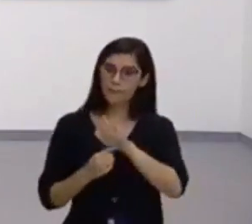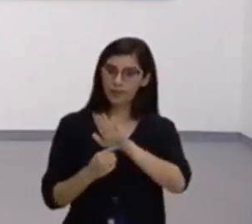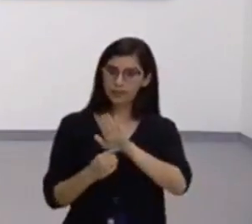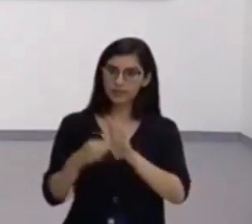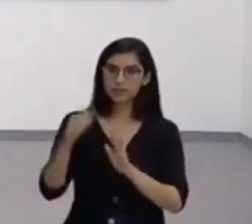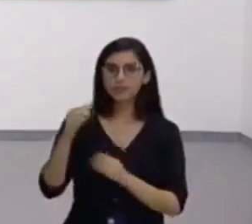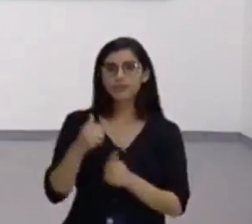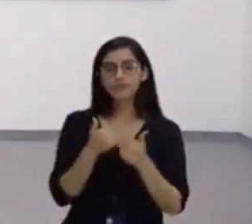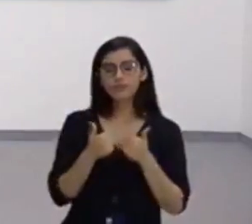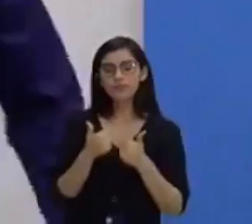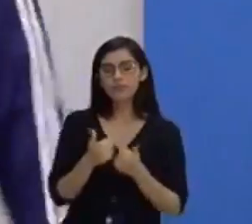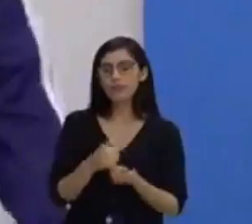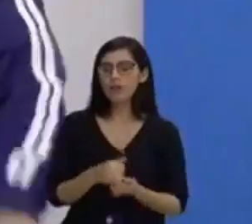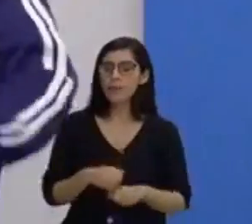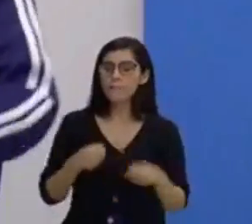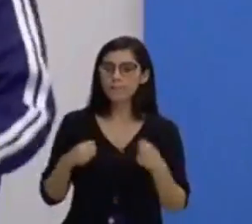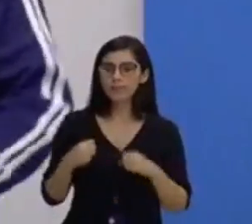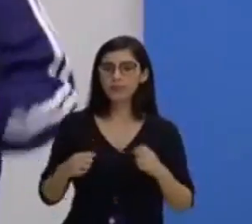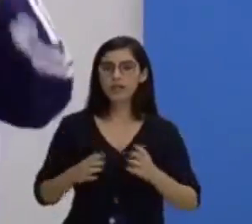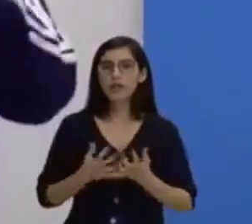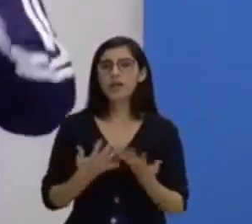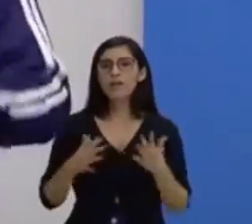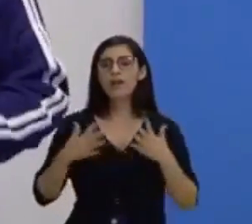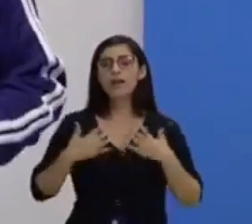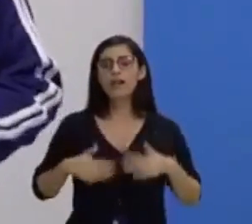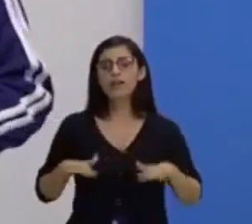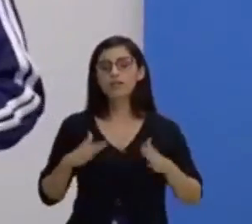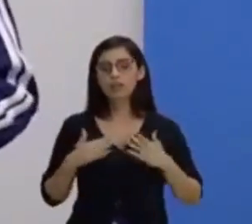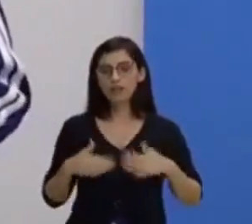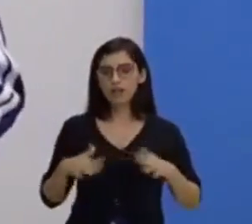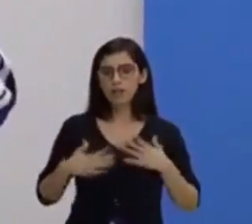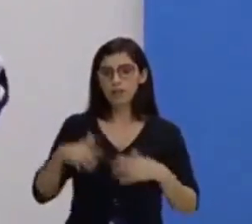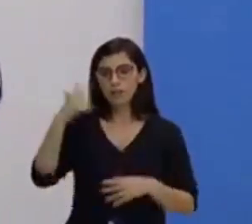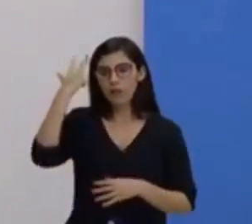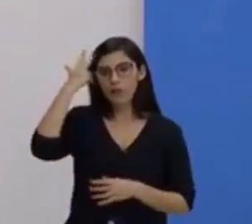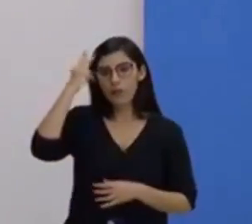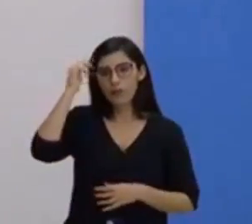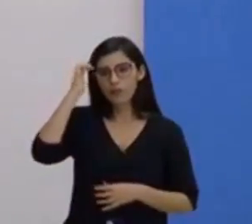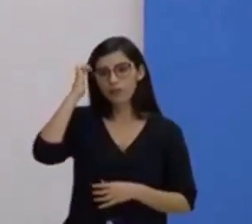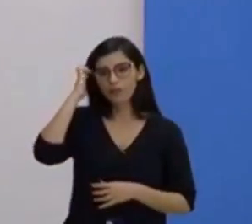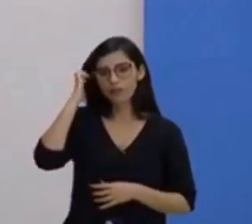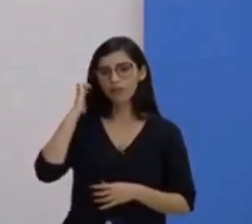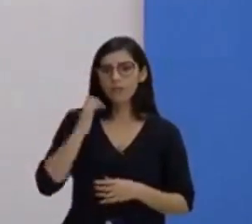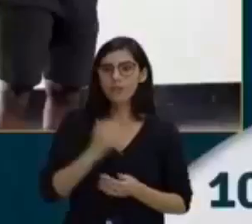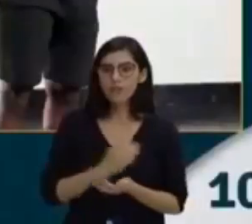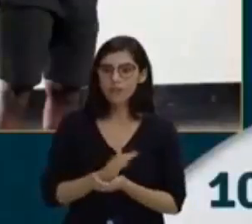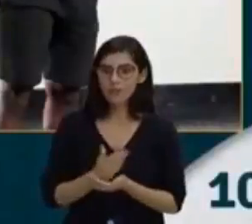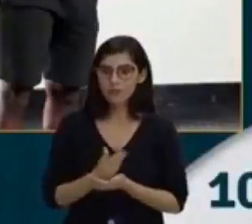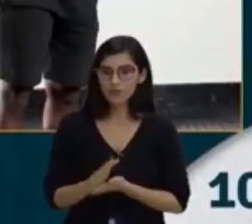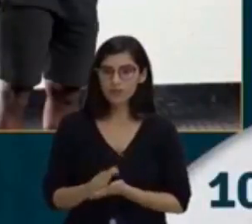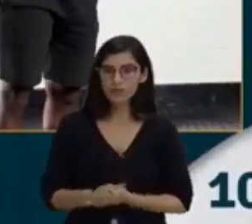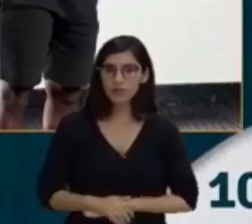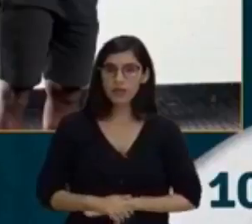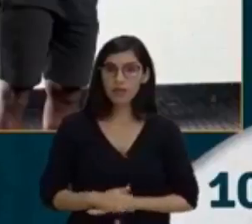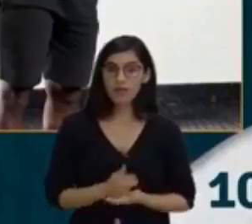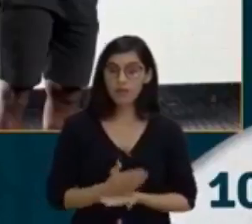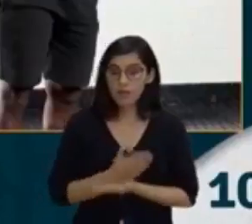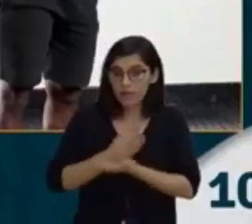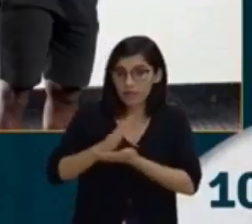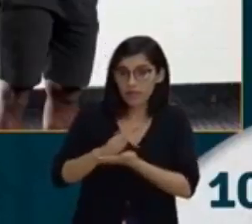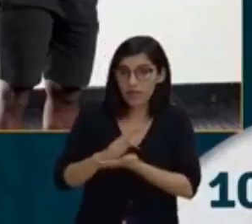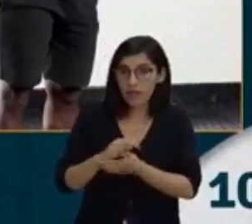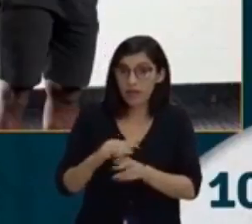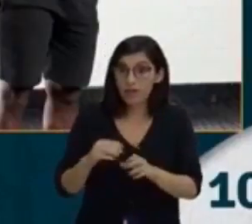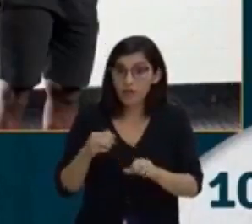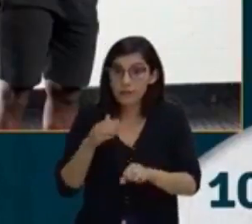entender? Pode voltar ao normal aí. Relaxa aí sua mão. Vamos continuar. Vamos voltar para a nossa tela. E vamos avançar. Vamos sair da